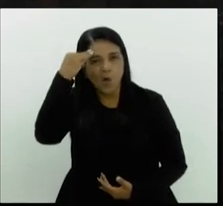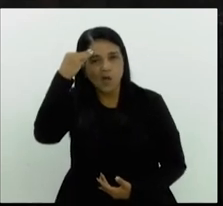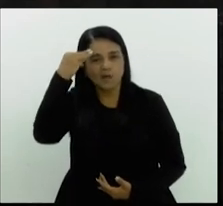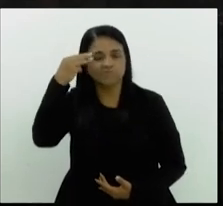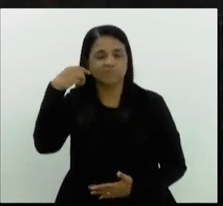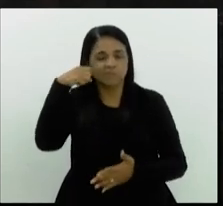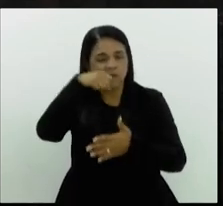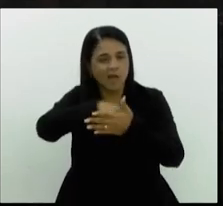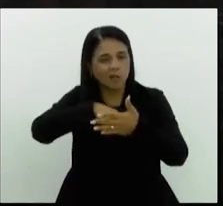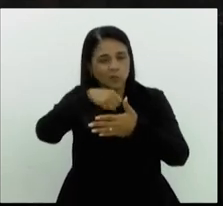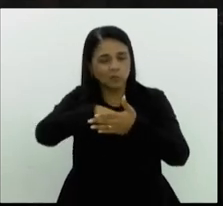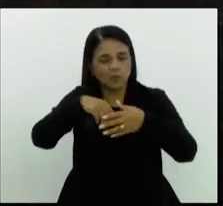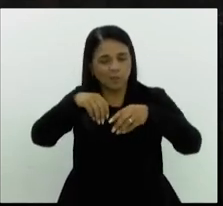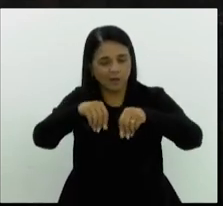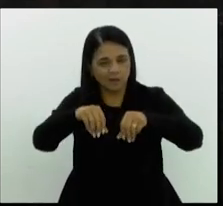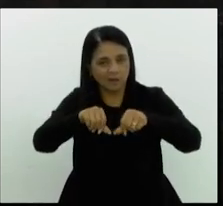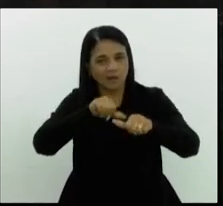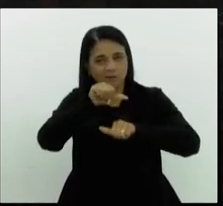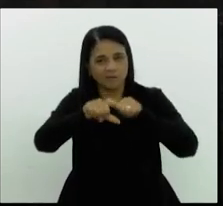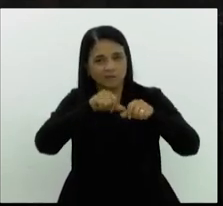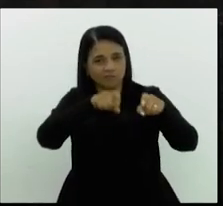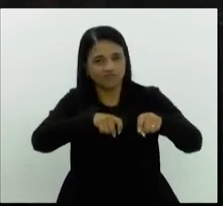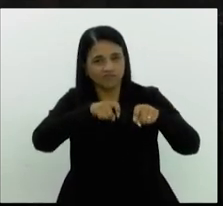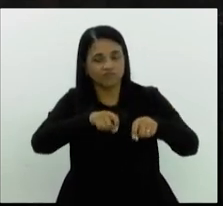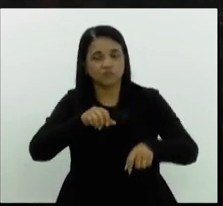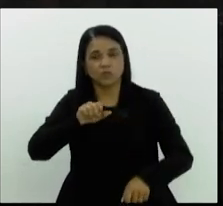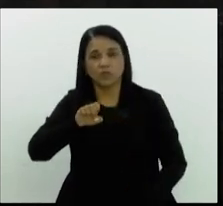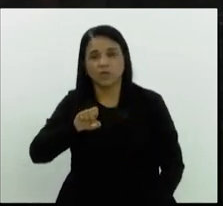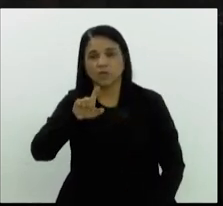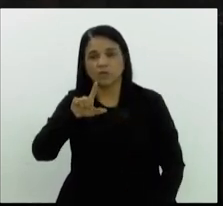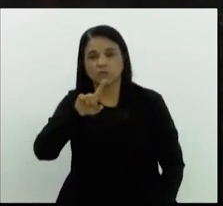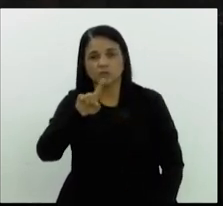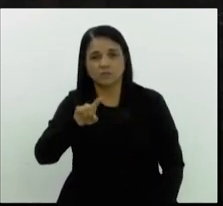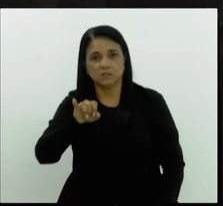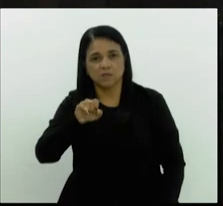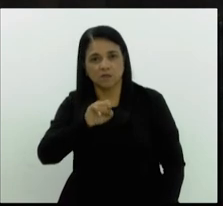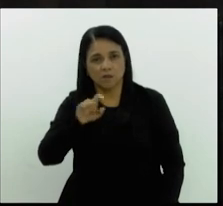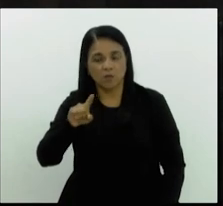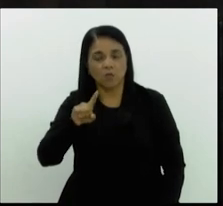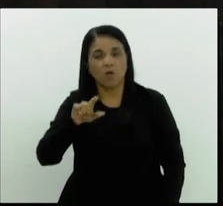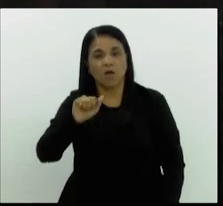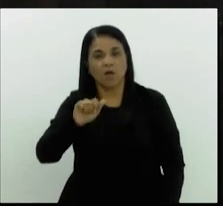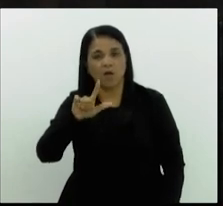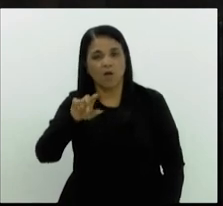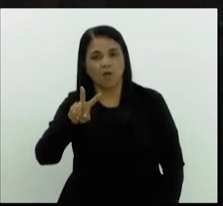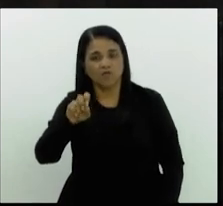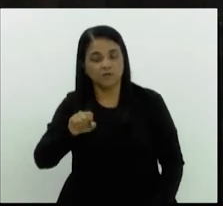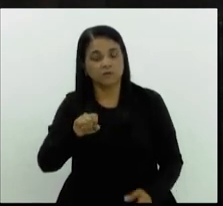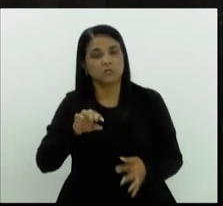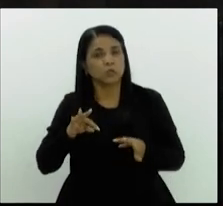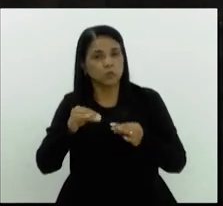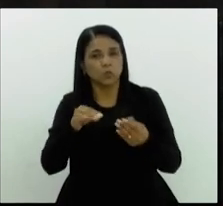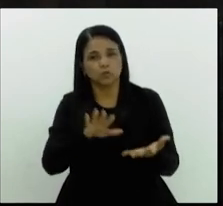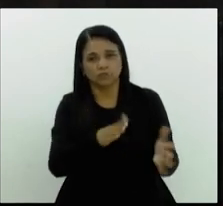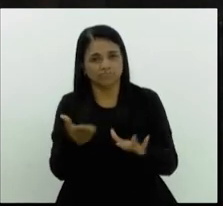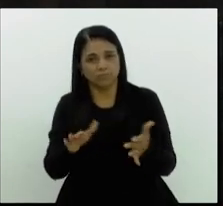da luta pela terra e pela reforma agrária do Osiel Alves e de todos aqueles que foram assassinados nesse massacre.